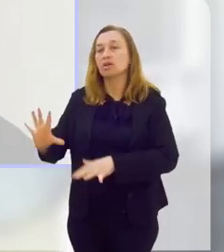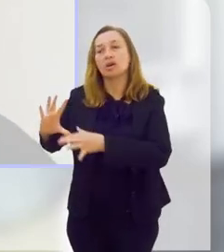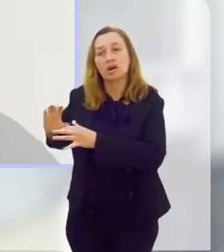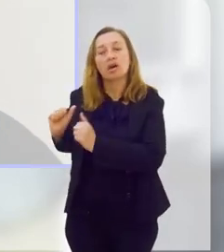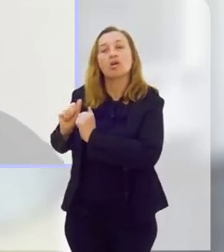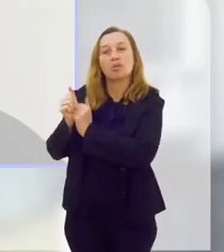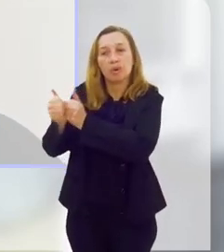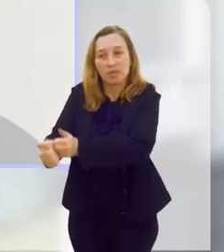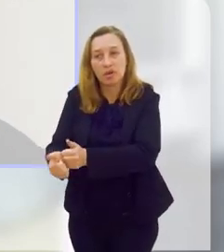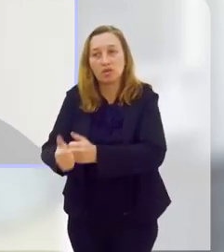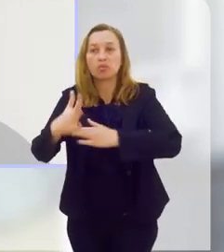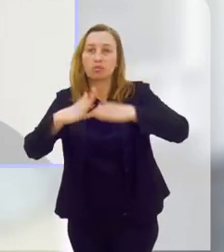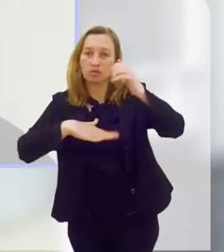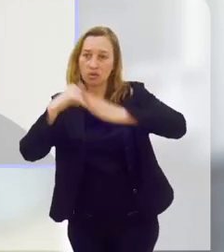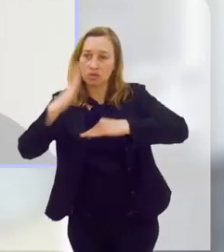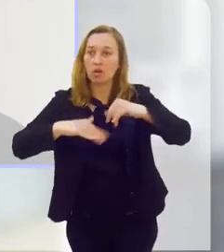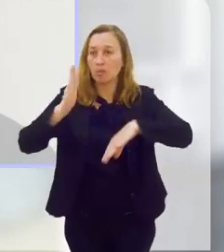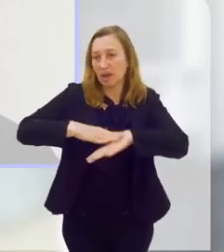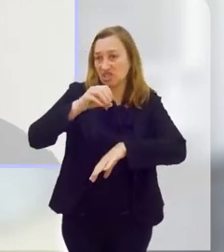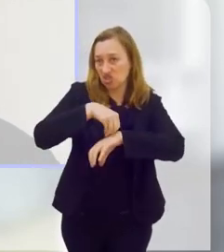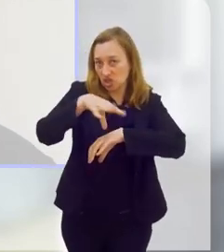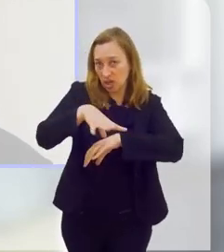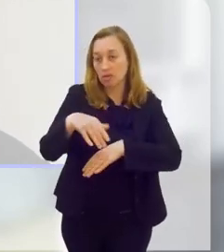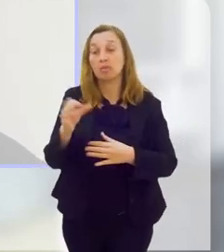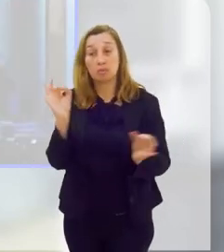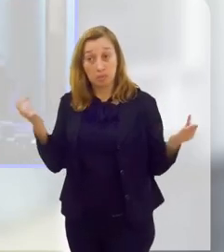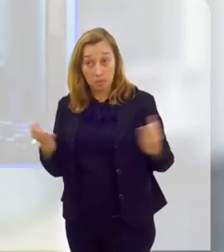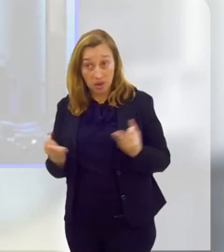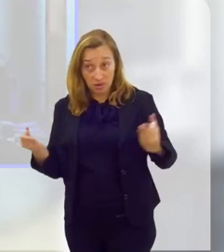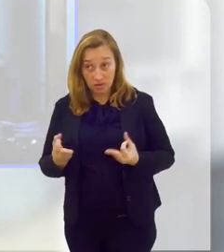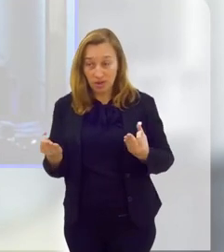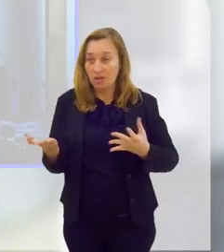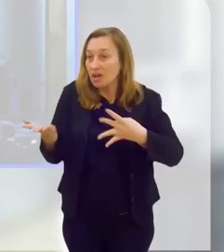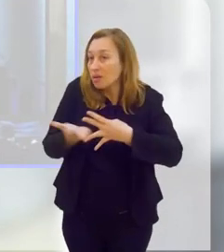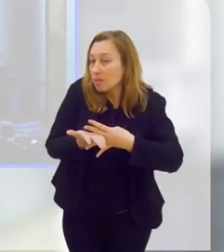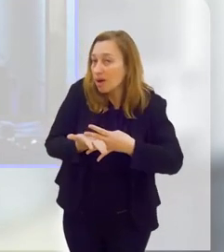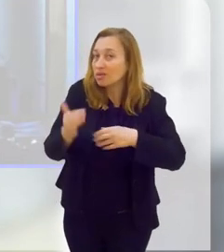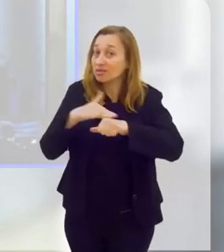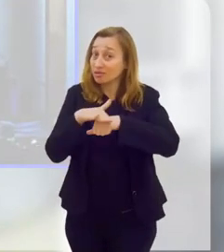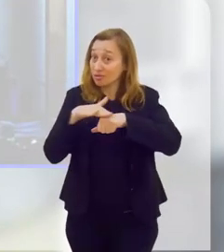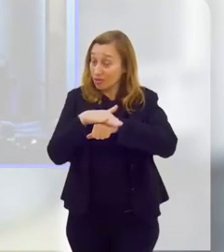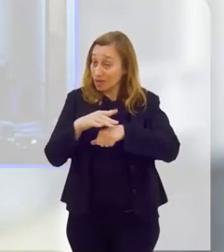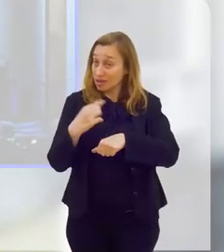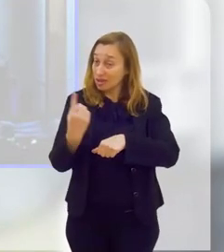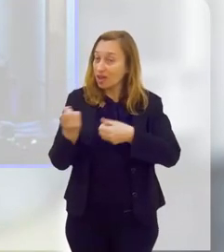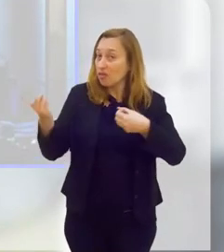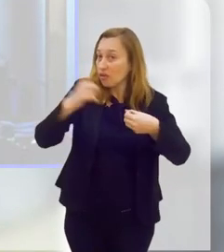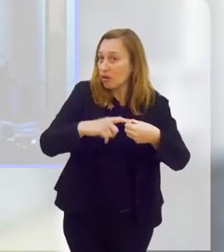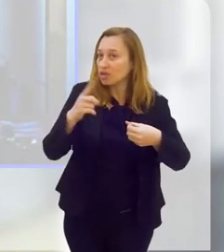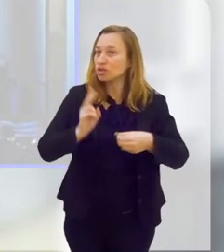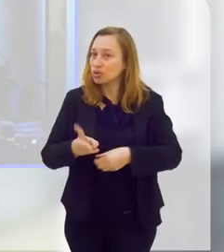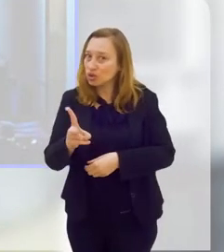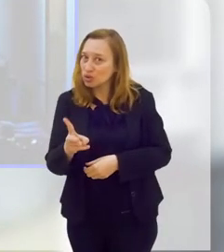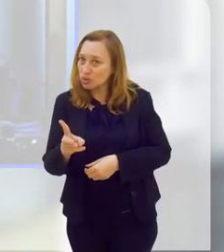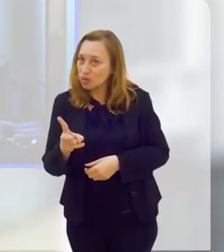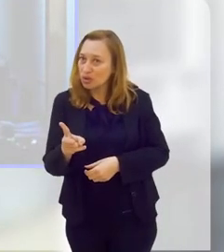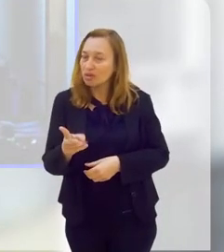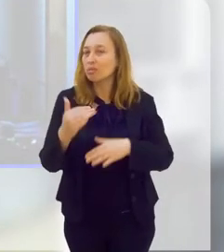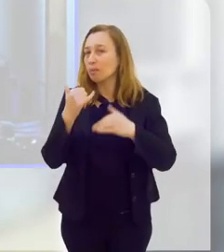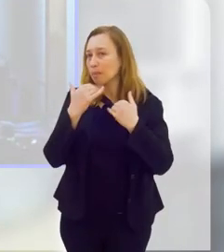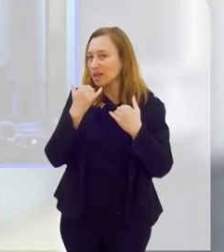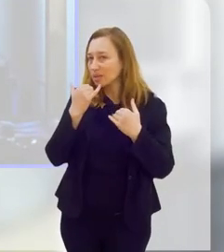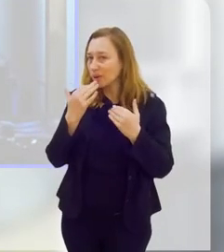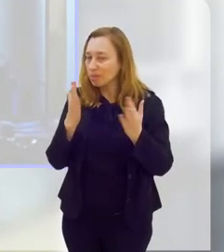sempre pelo acompanhamento de um profissional. É o mais indicado. Perfeito. Vou fazer uma pausa na nossa conversa e na volta a gente